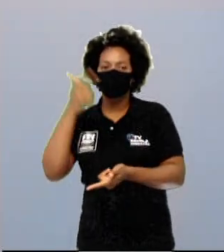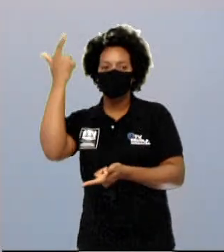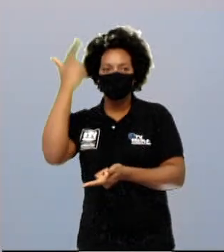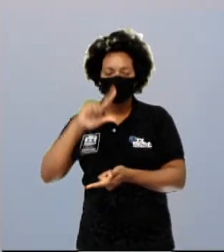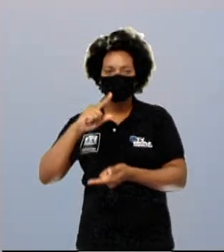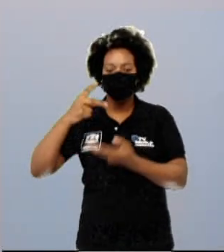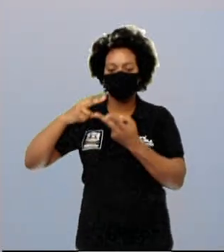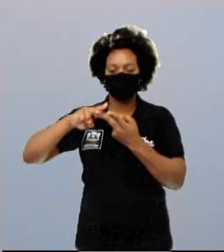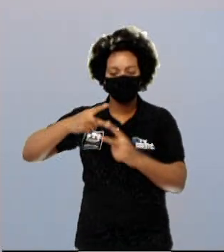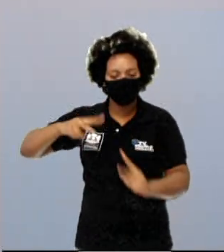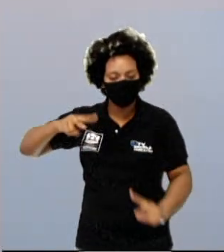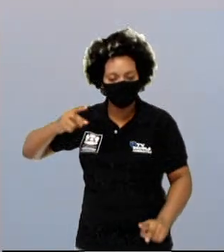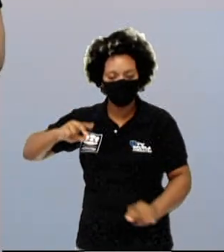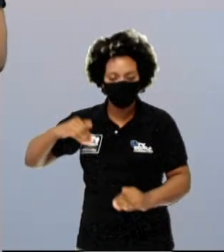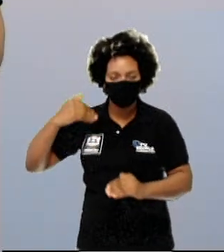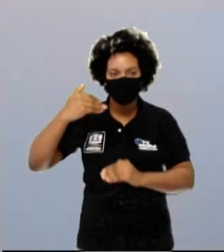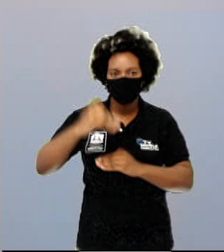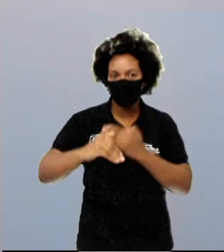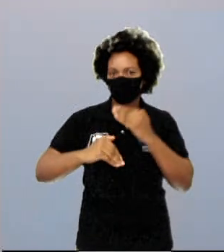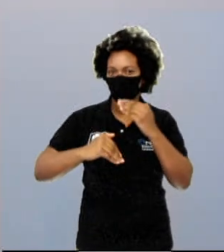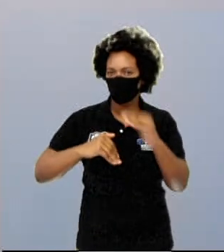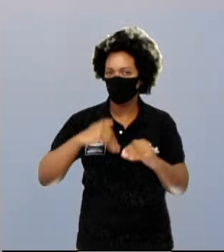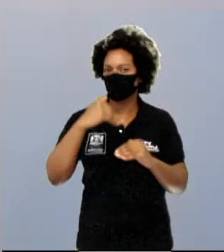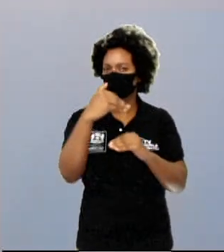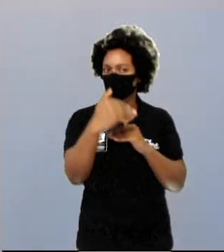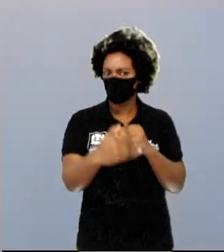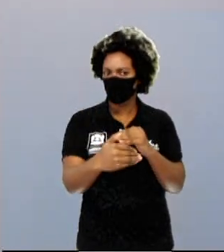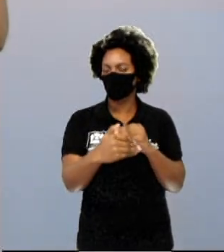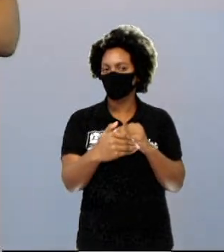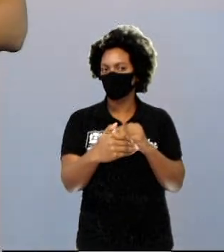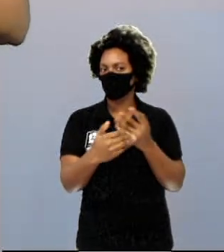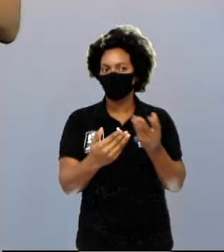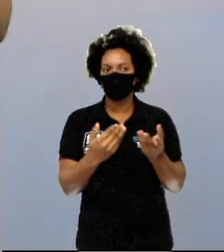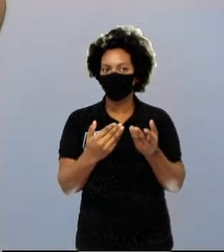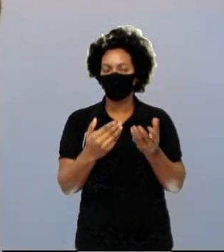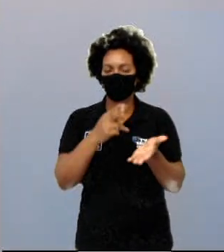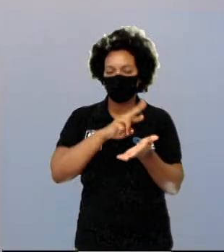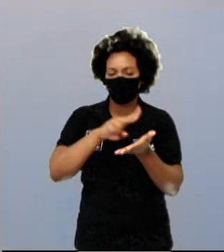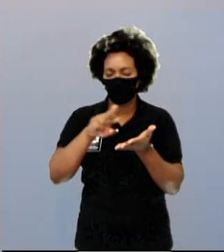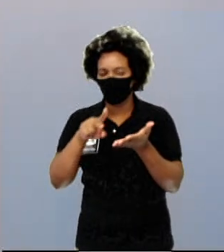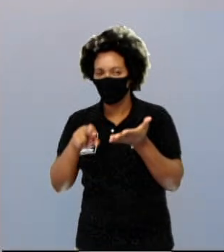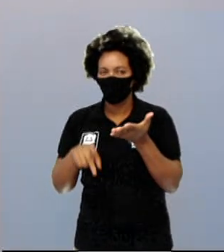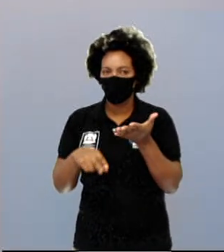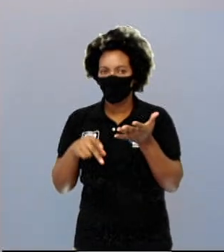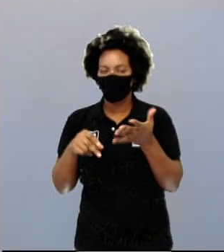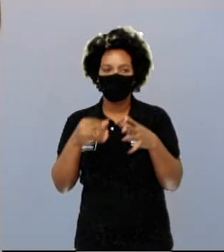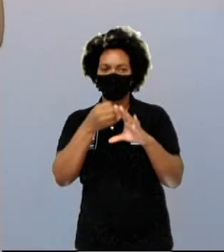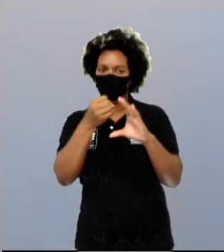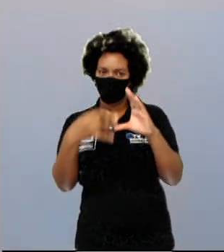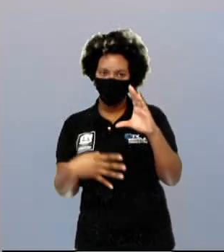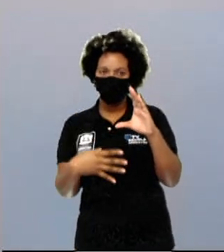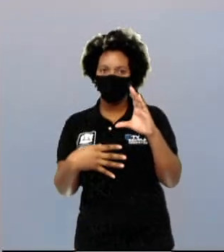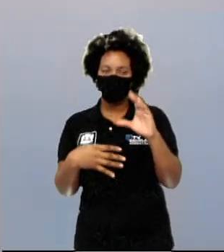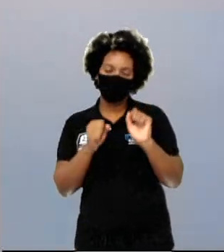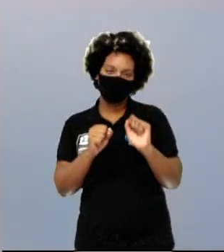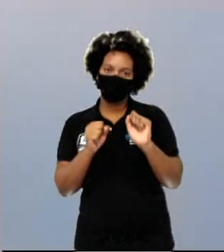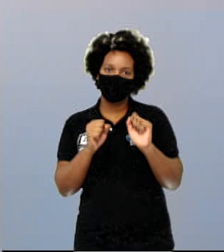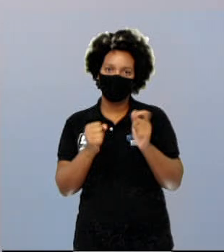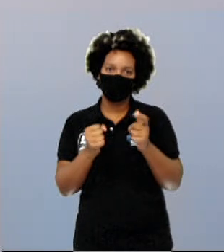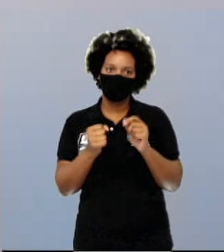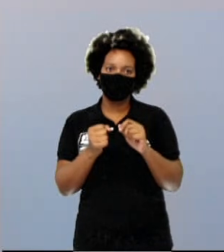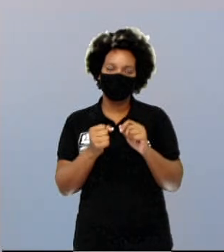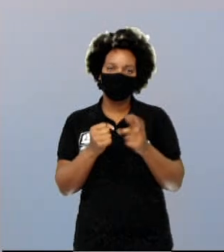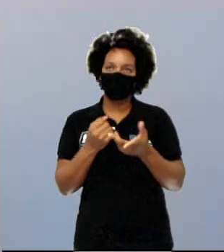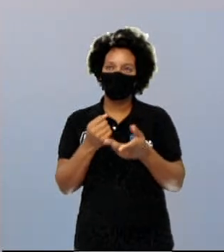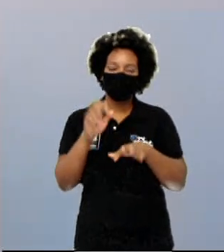genes adiante, de geração em geração? Vários eventos podem acontecer. Geralmente, eventos